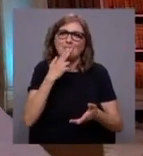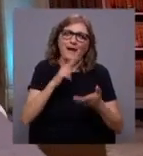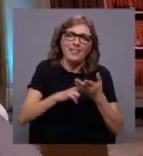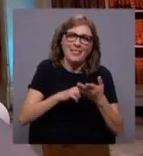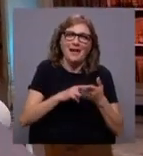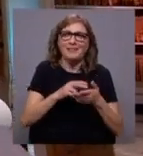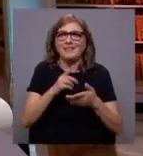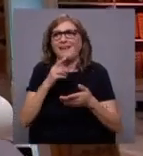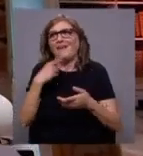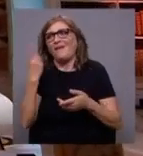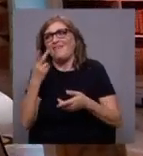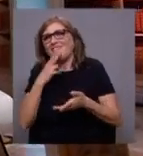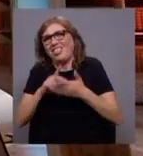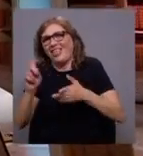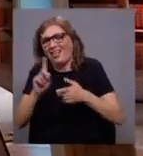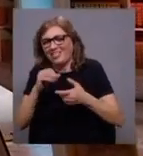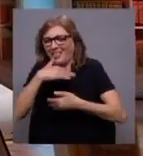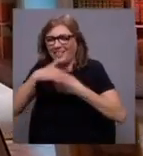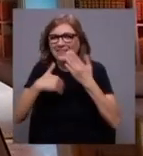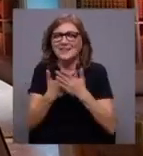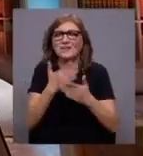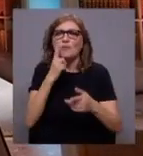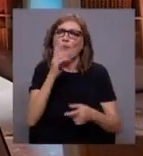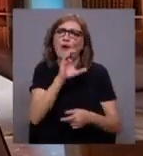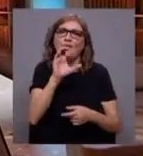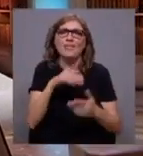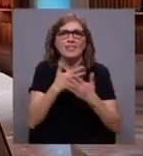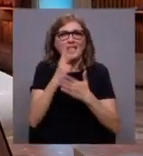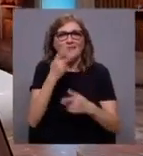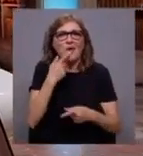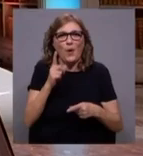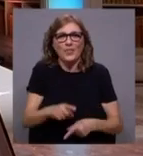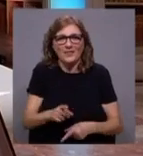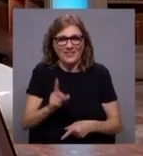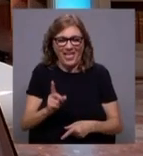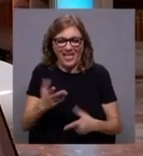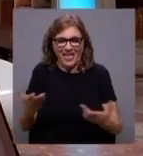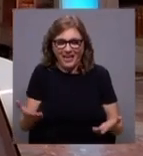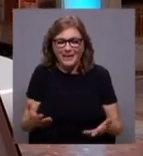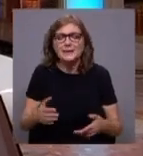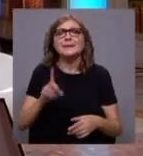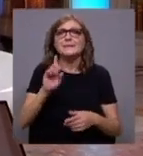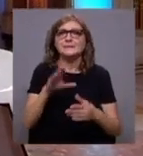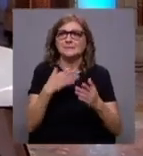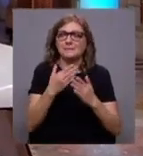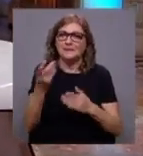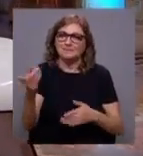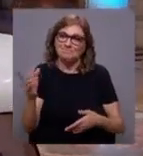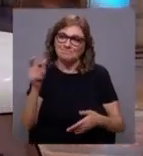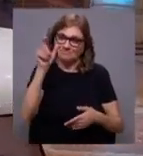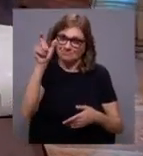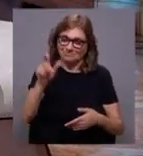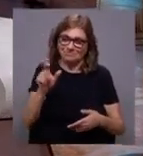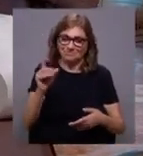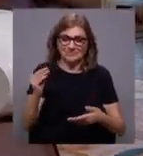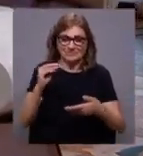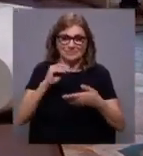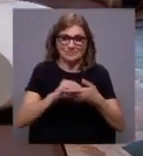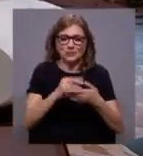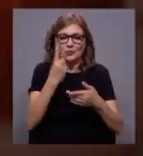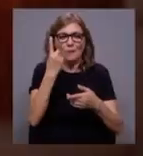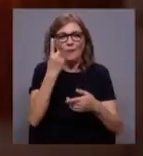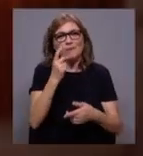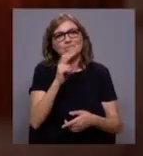Pergunto, foi uma forma de lhe dar vida outra vez? Sem dúvida. Colocar José Saramago no centro de um